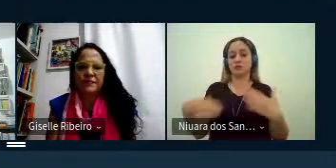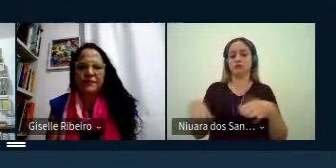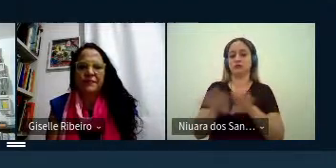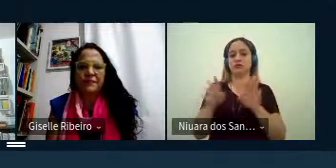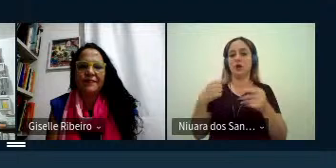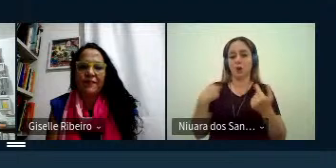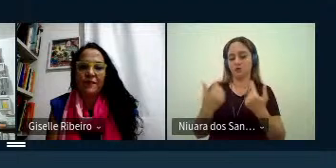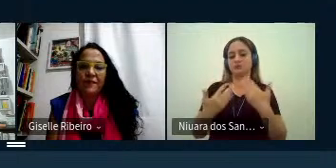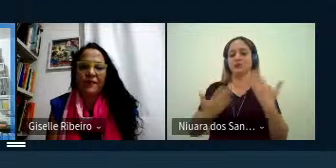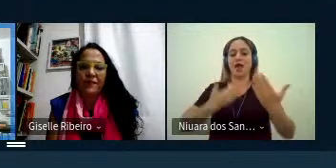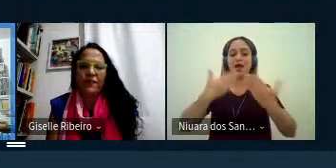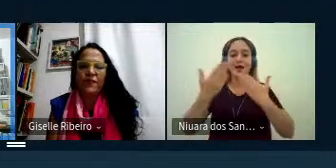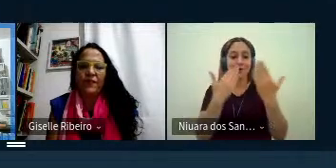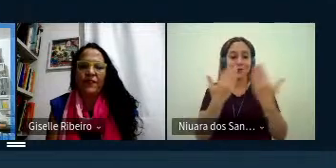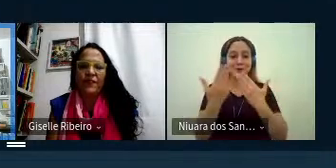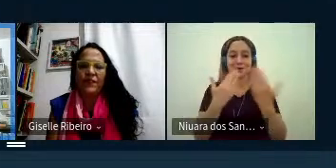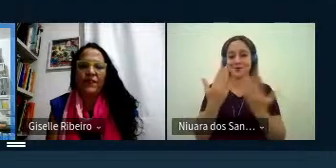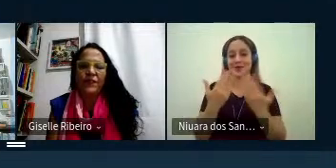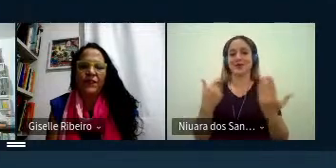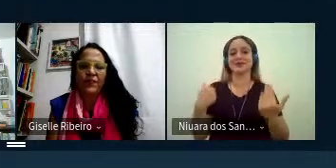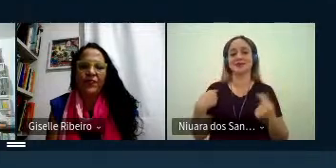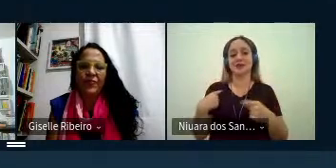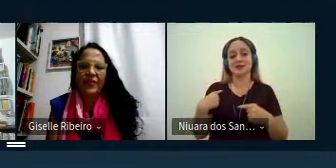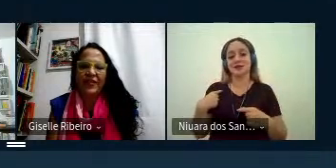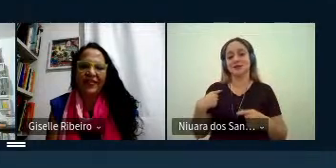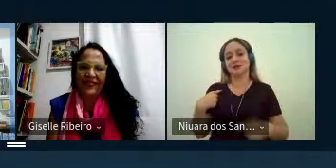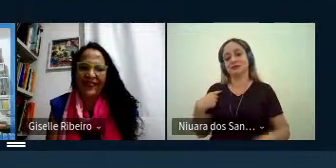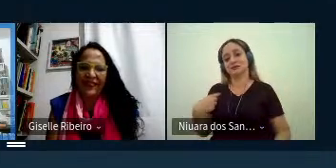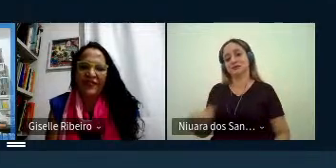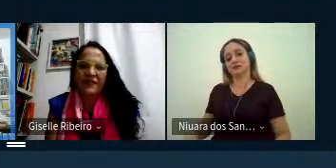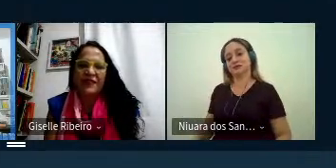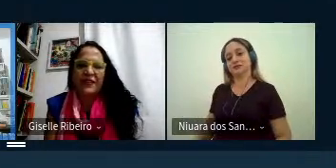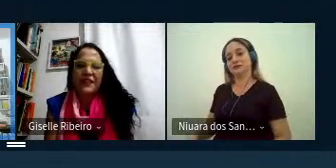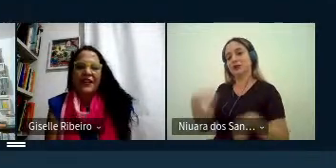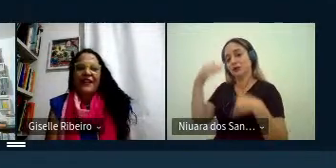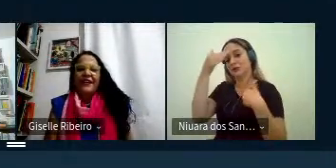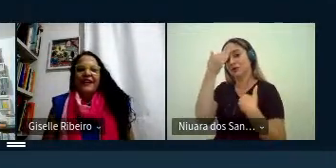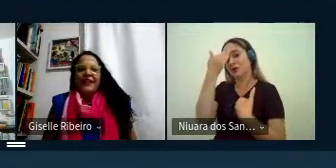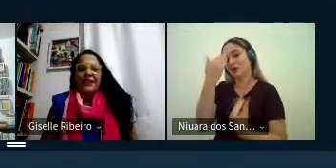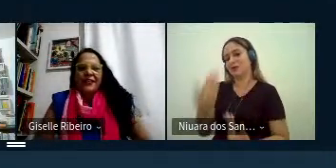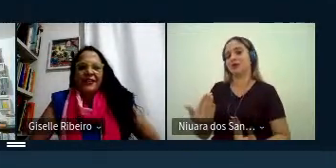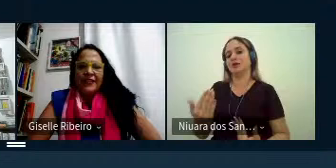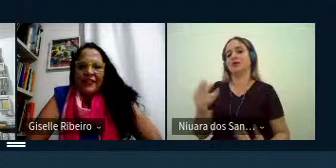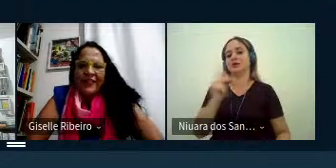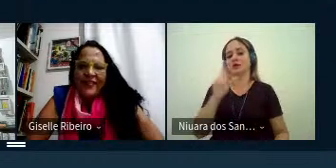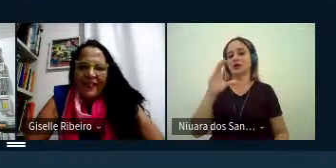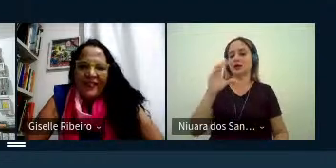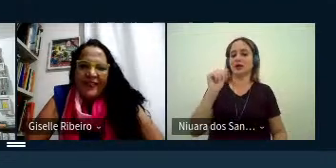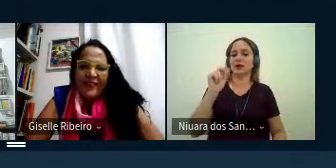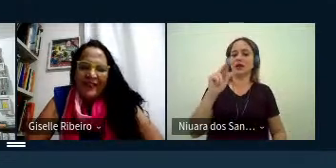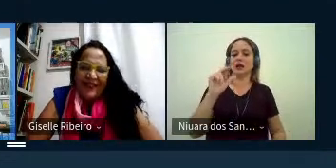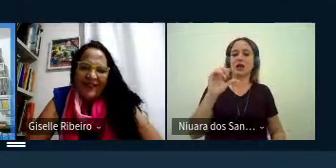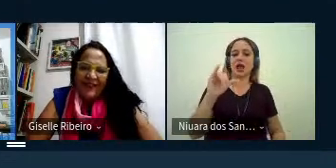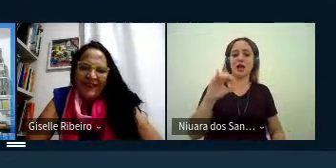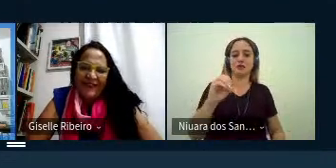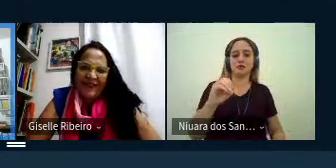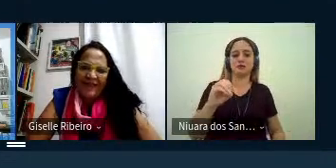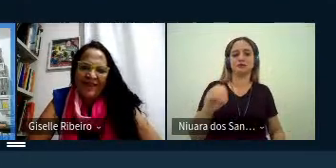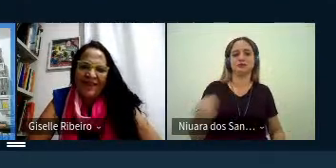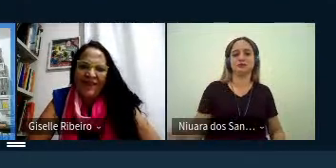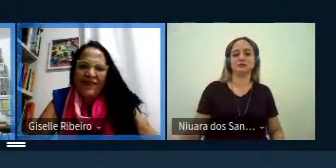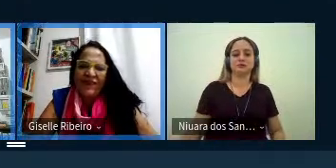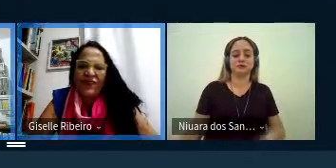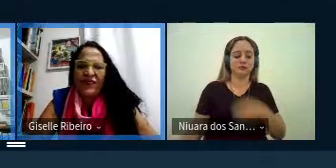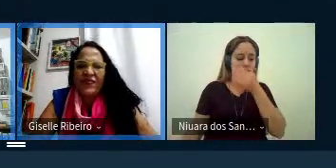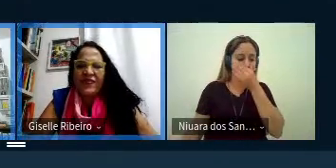grande diálogo né a ideia é que se faça em um diálogo mas muitíssimo obrigado professor Cássio é uma honra Andréia